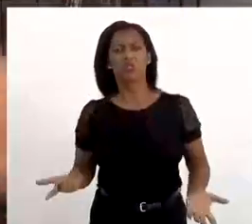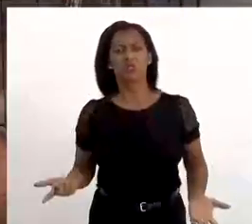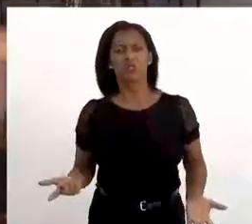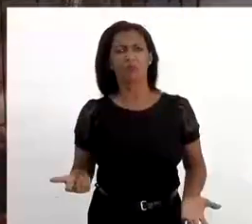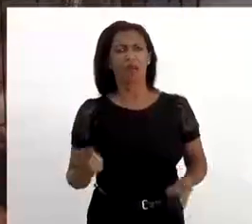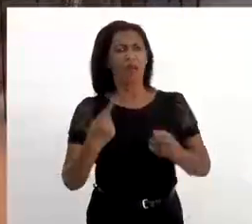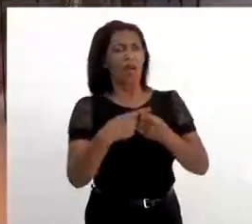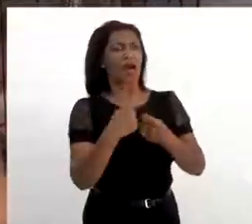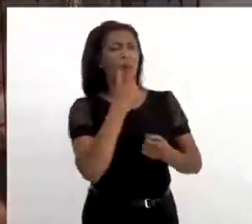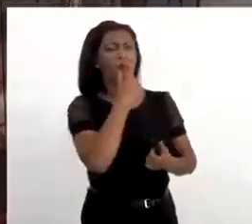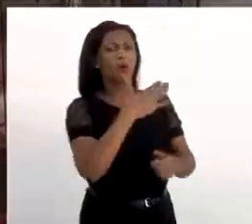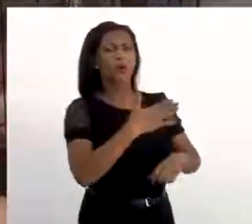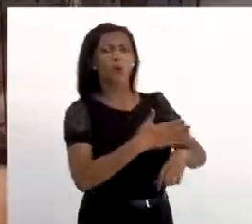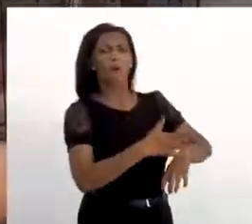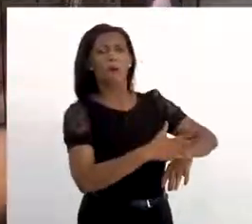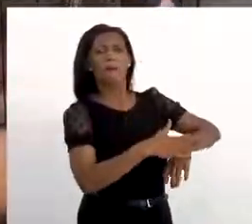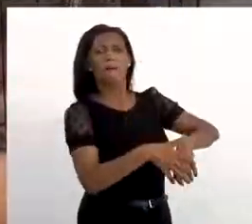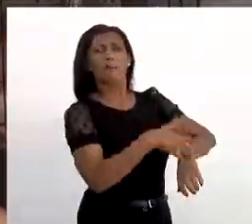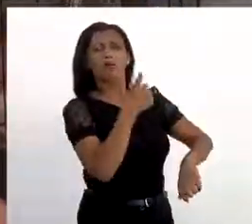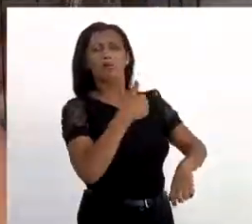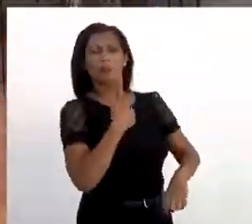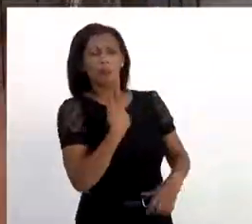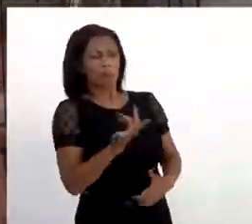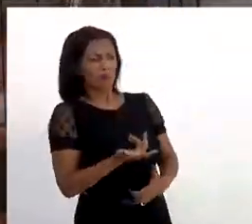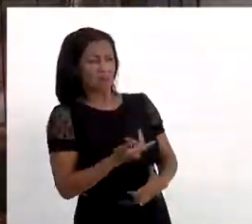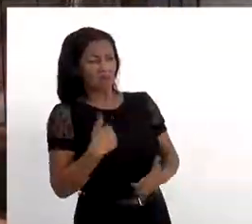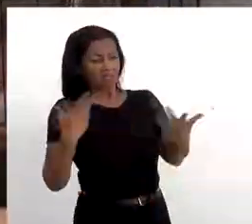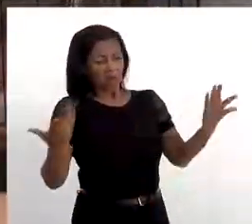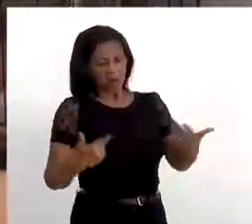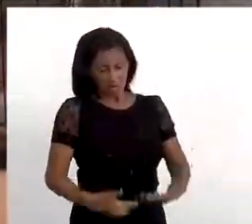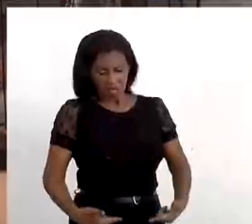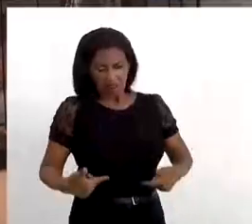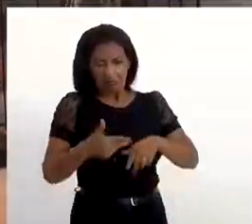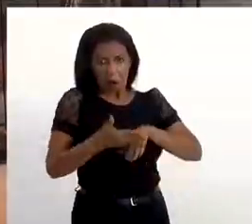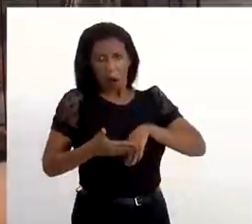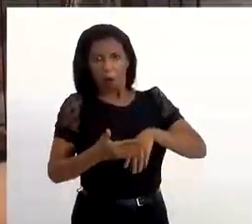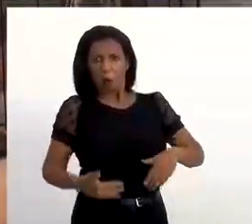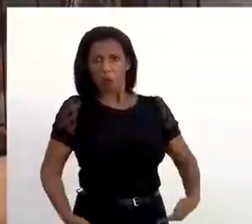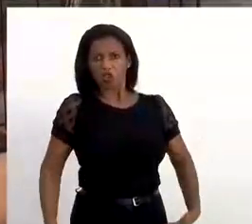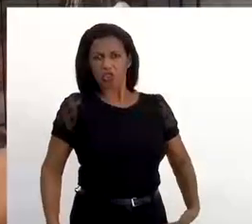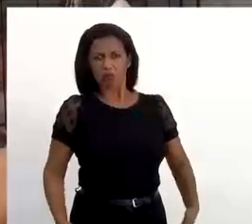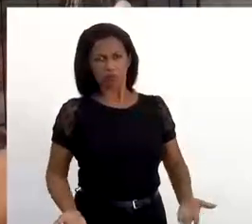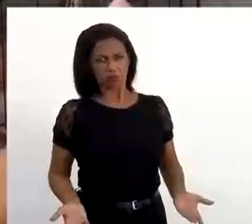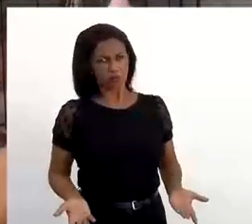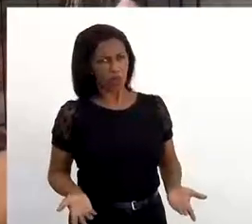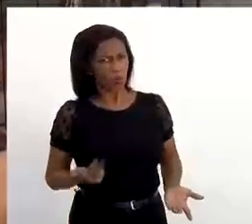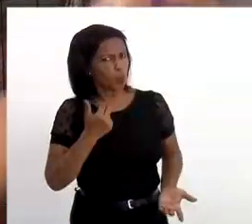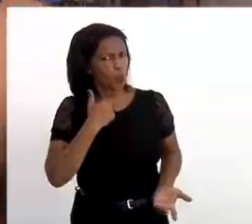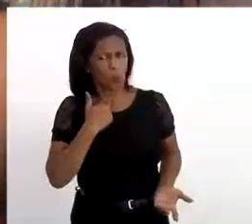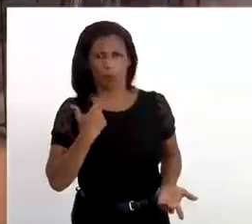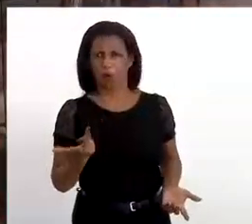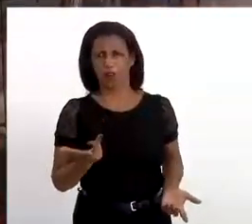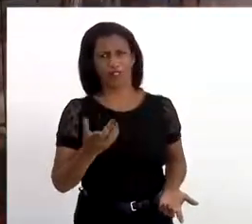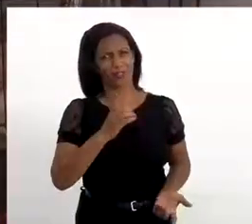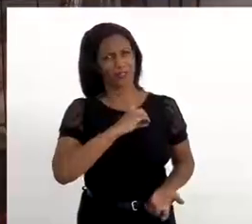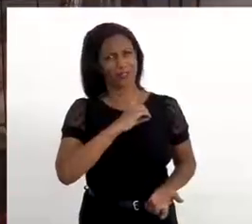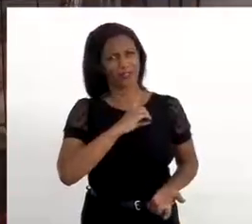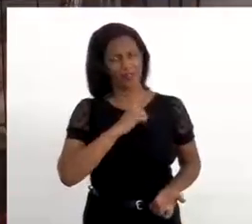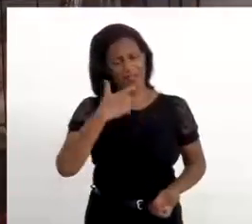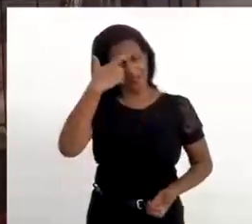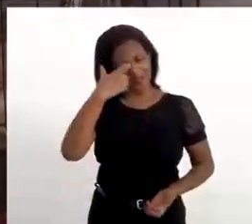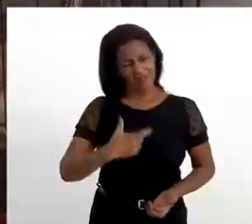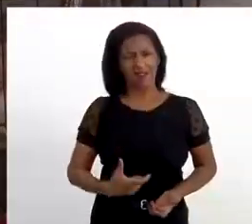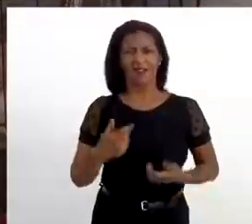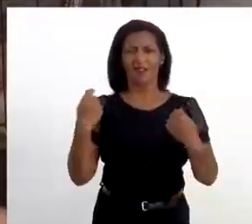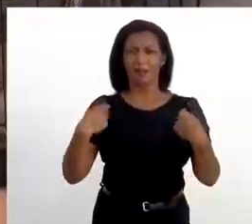passou a mão em mim, me agarrou. Também tem o quê? Está com esse vestido curto? Não é assim que elas tinham que ser atendidas na delegacia. Mas era assim que elas eram atendidas